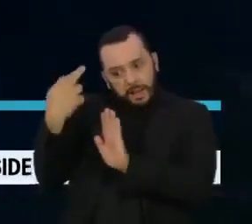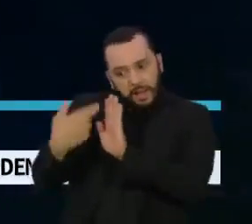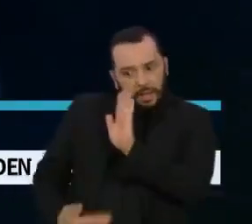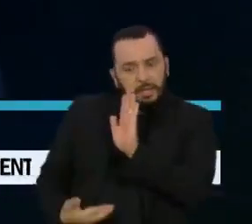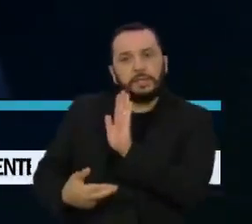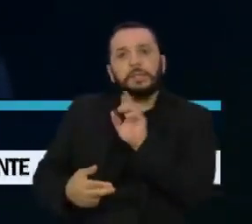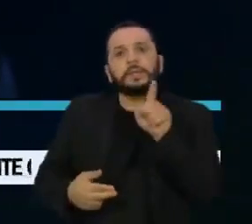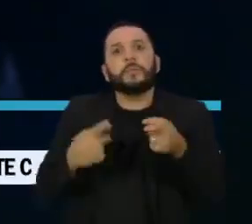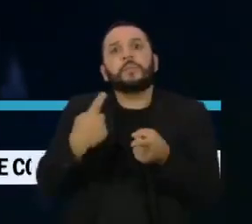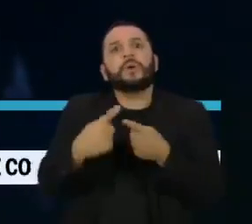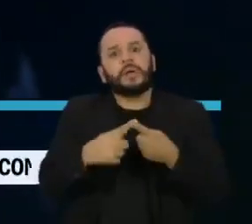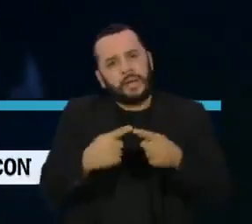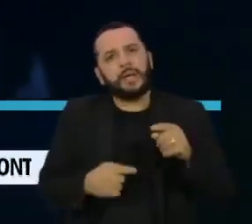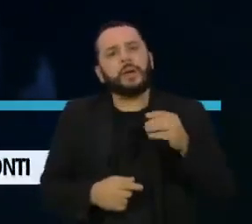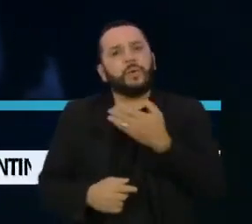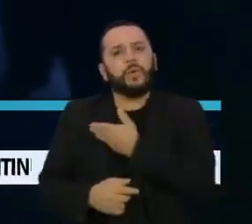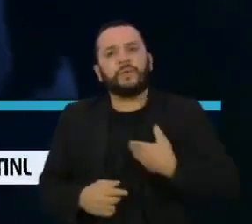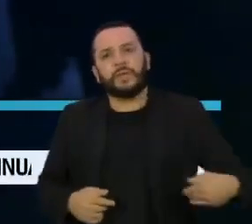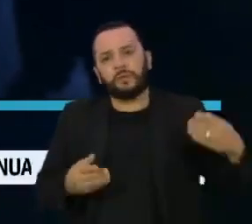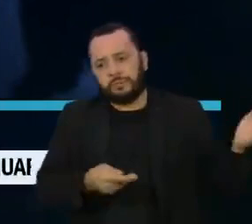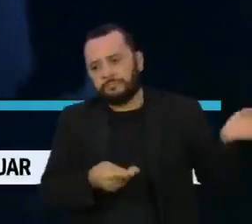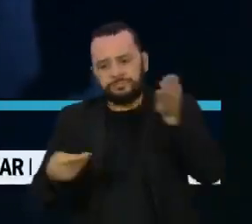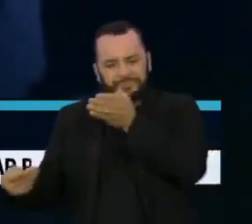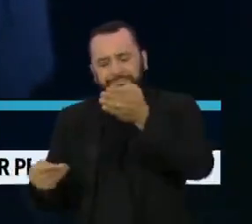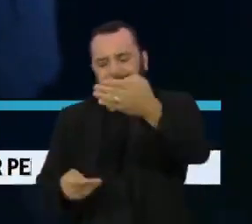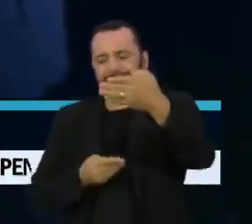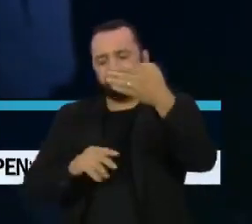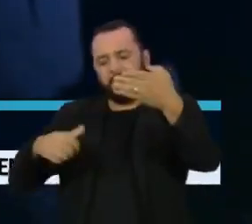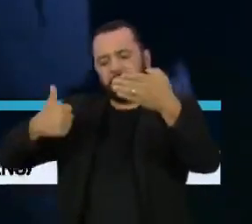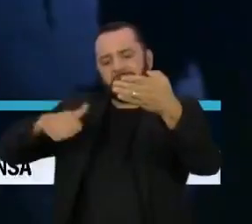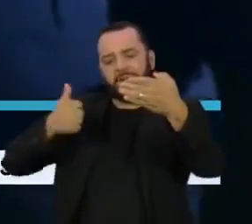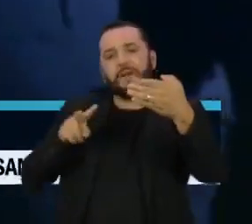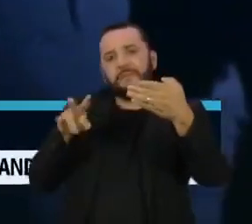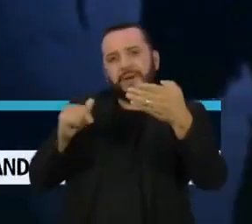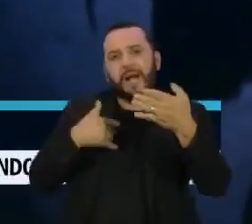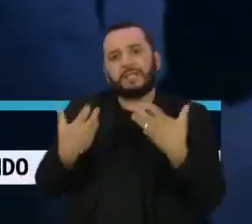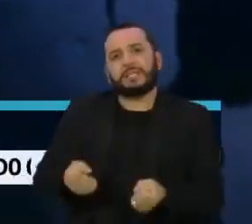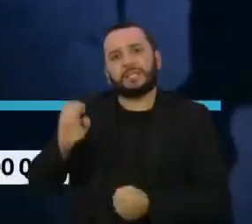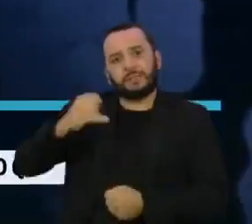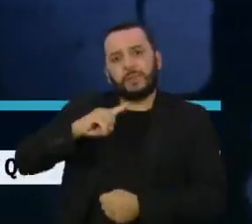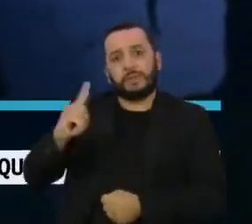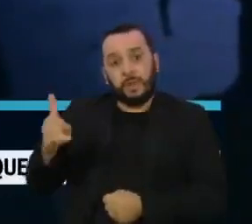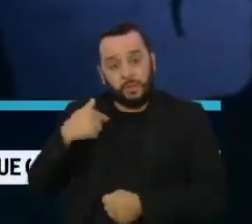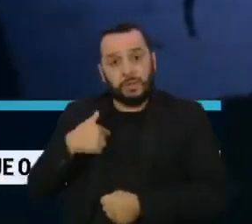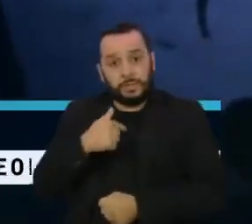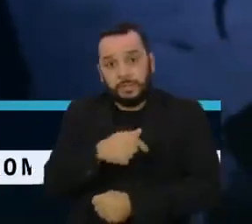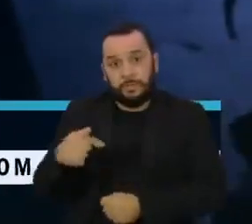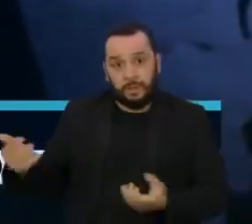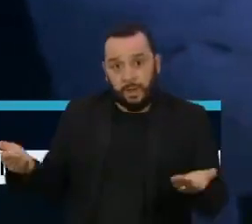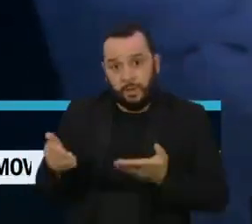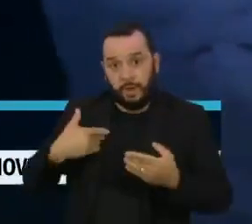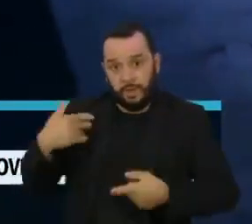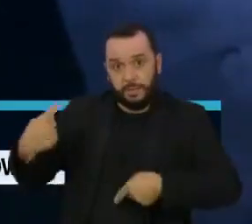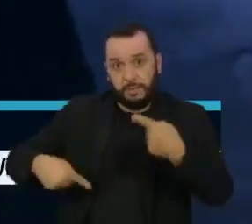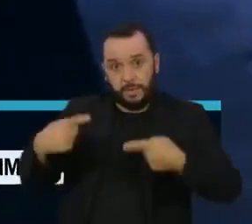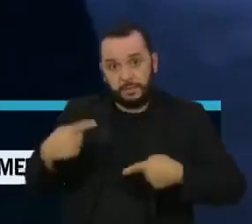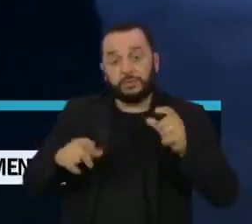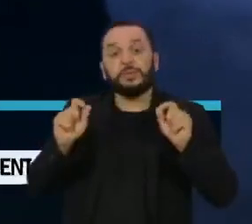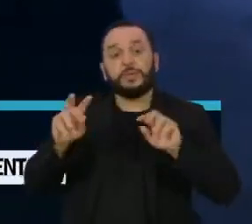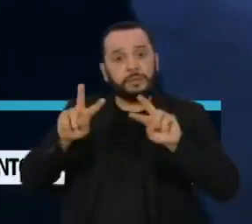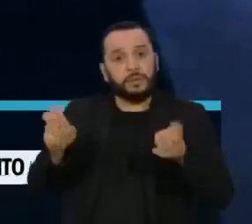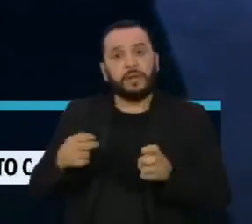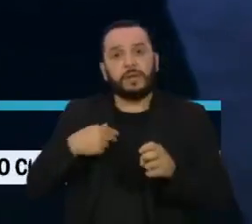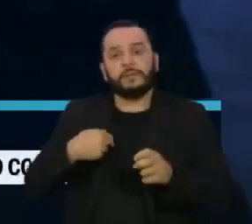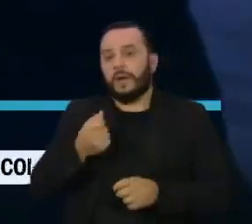aprovadas na CPI da pandemia. Amanhã, a comissão retoma os trabalhos e, nesta semana, o foco dos debates será a cloroquina